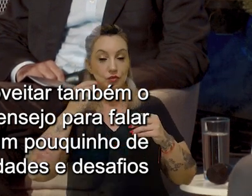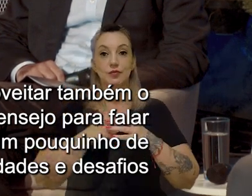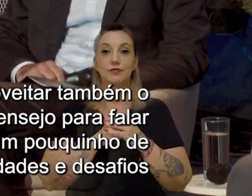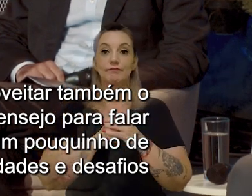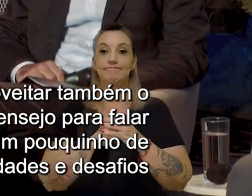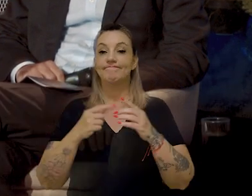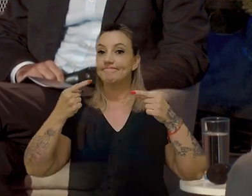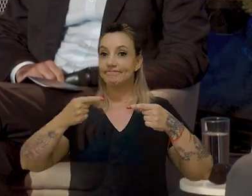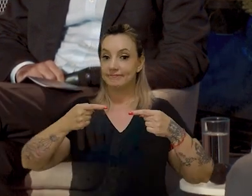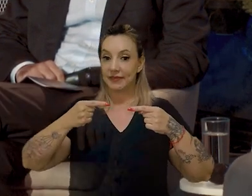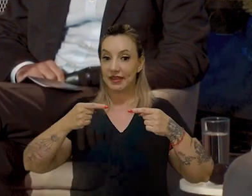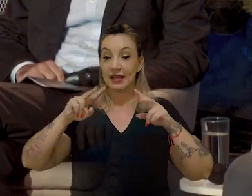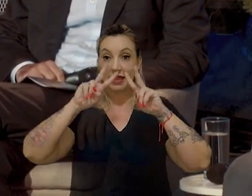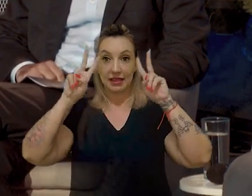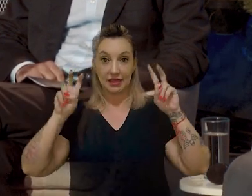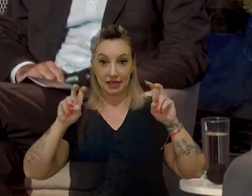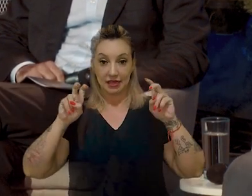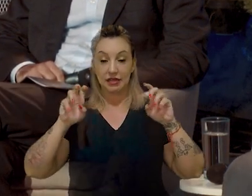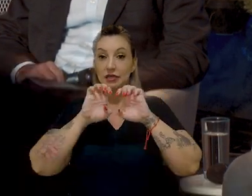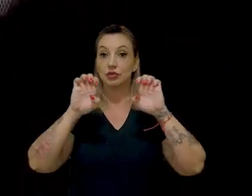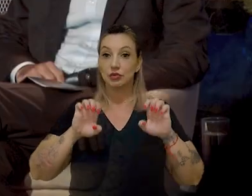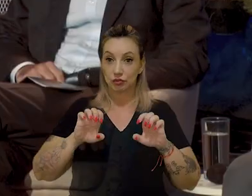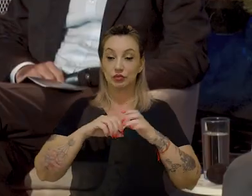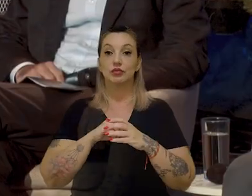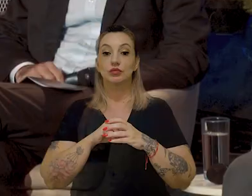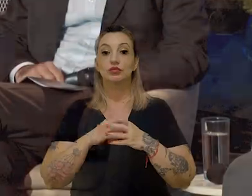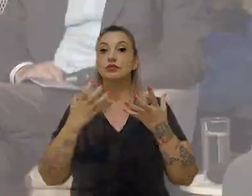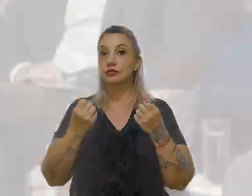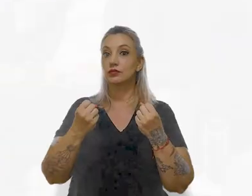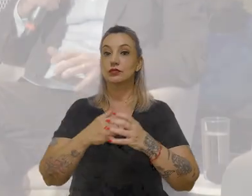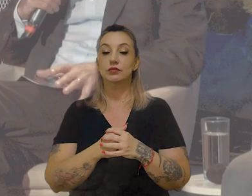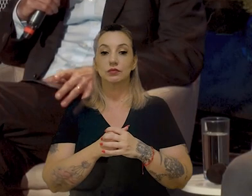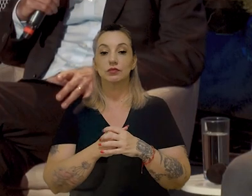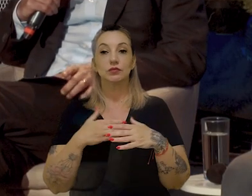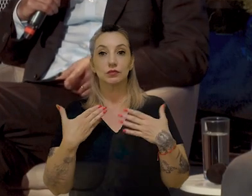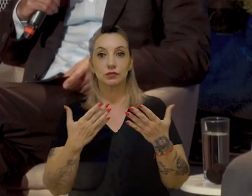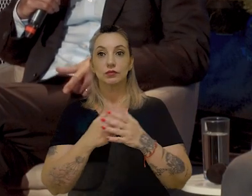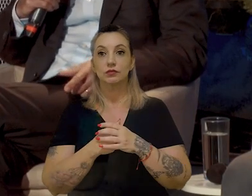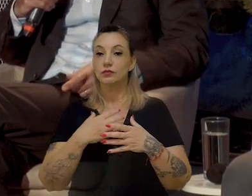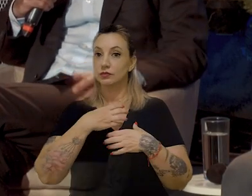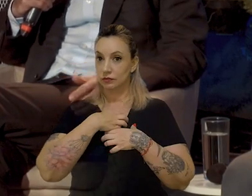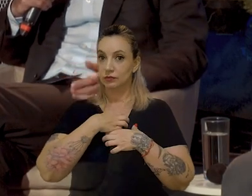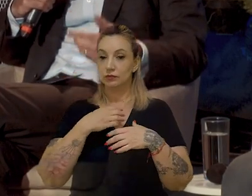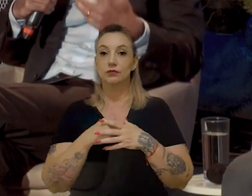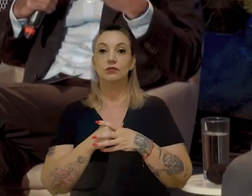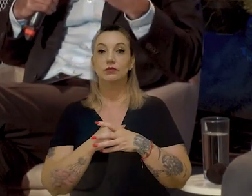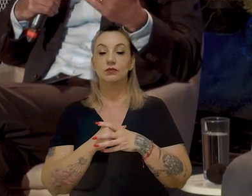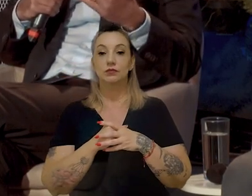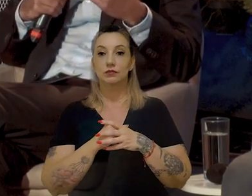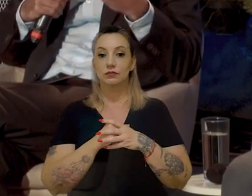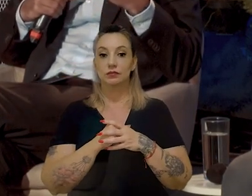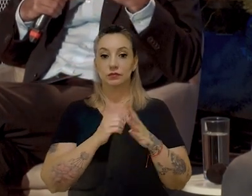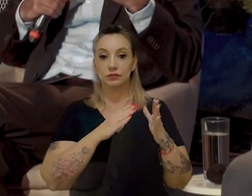e desafios nessa temática de infraestruturas resilientes. Bom, o impacto no mercado